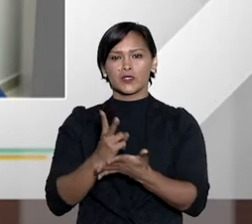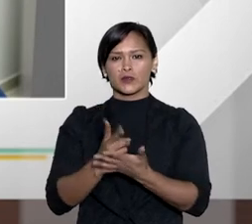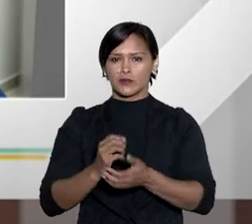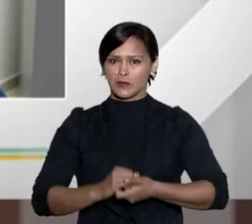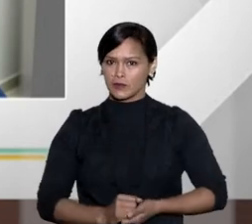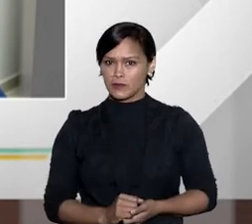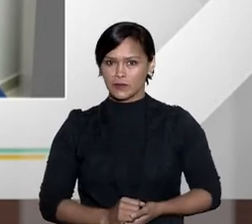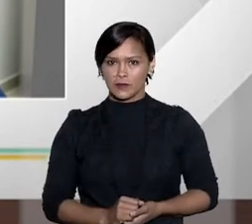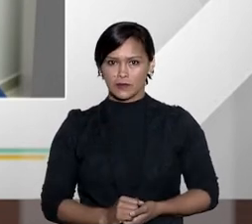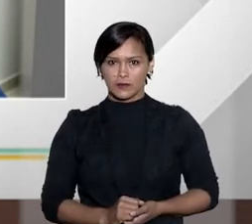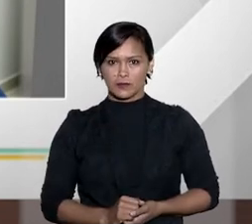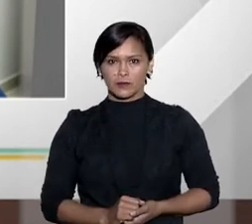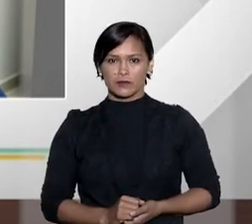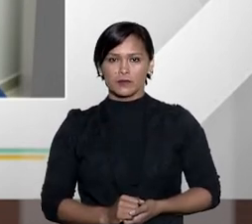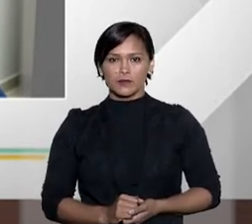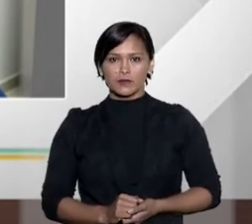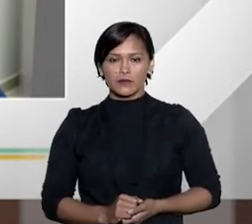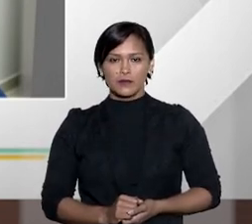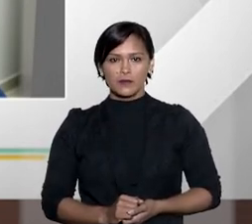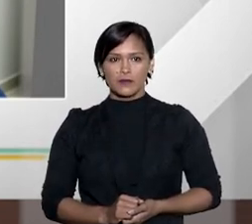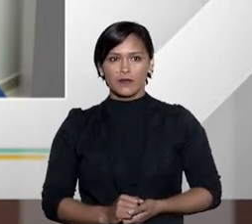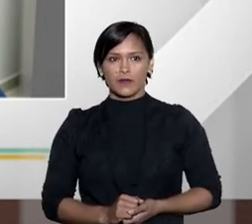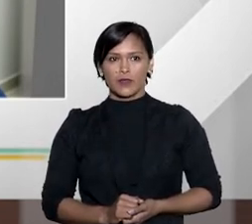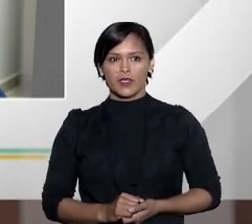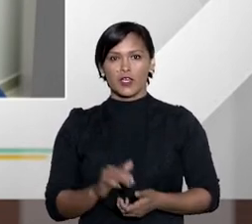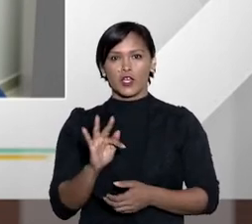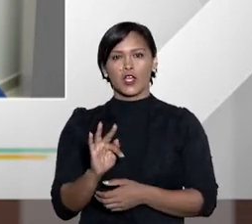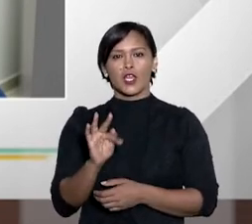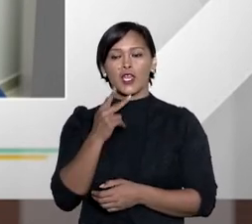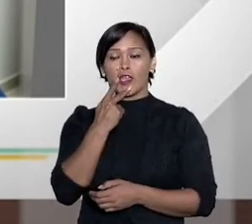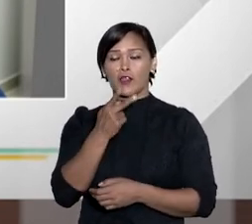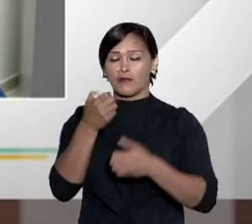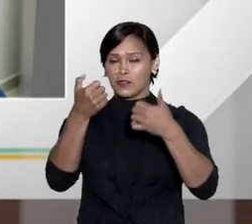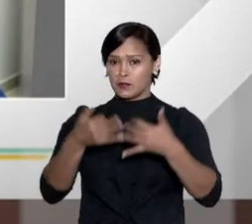e a partir daí então quais são os caminhos percorridos